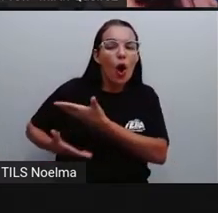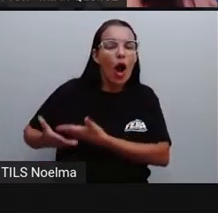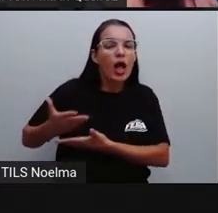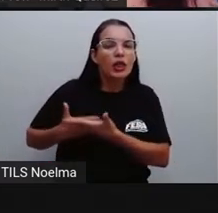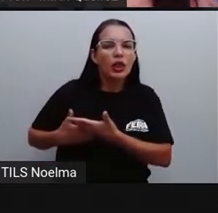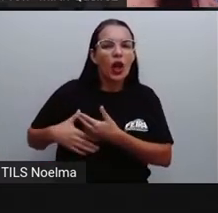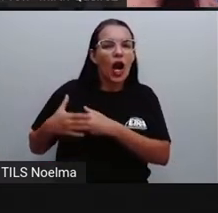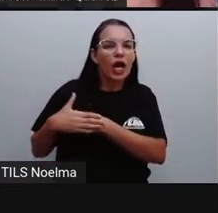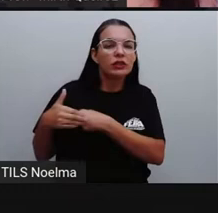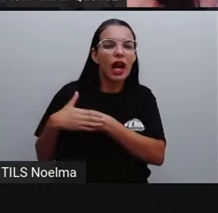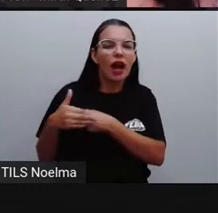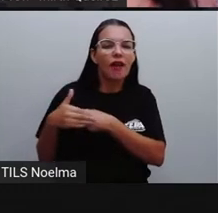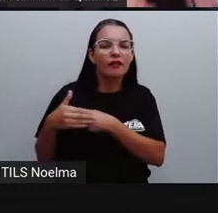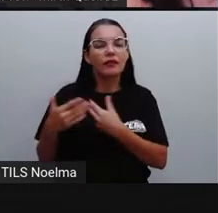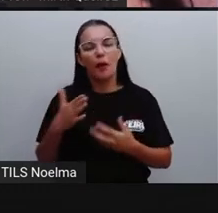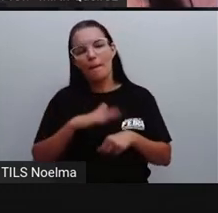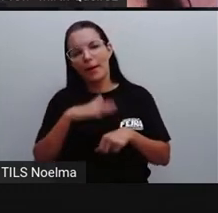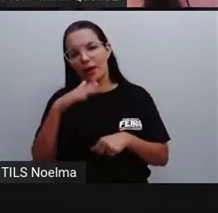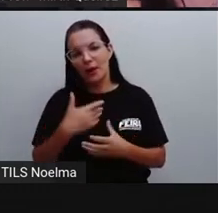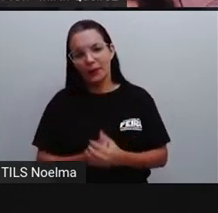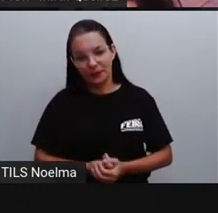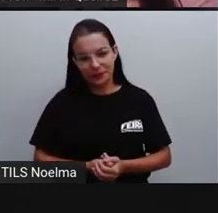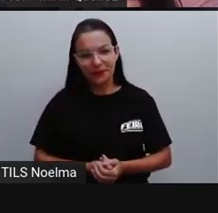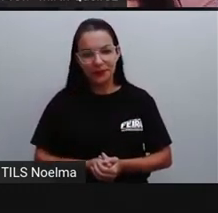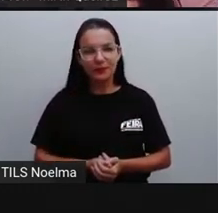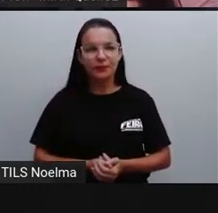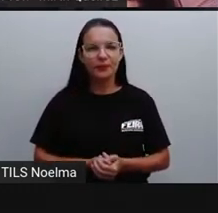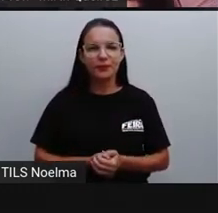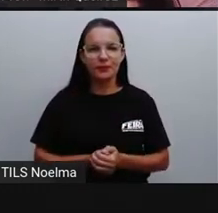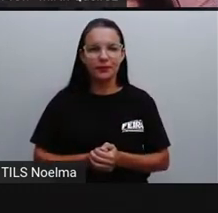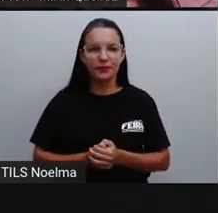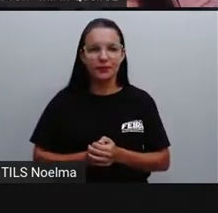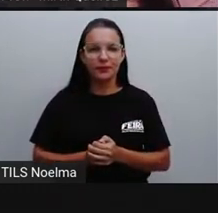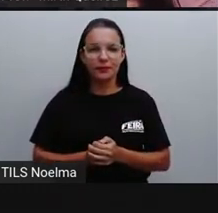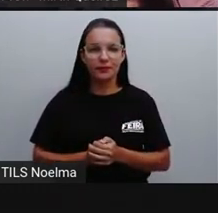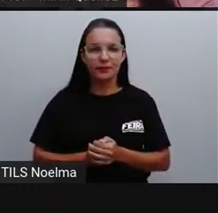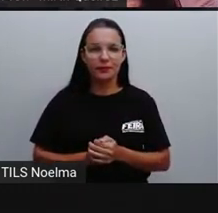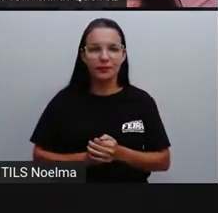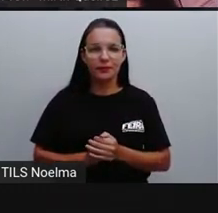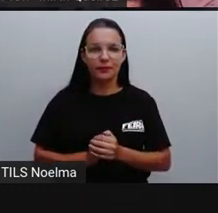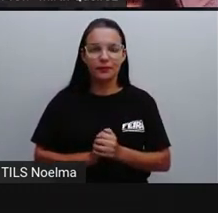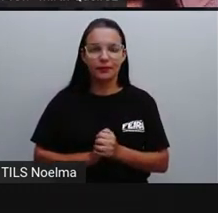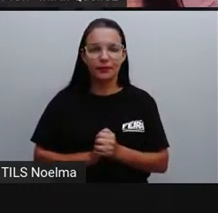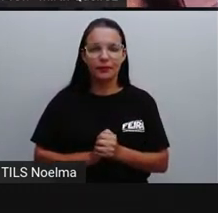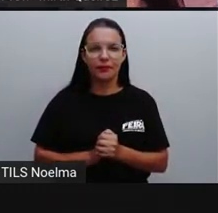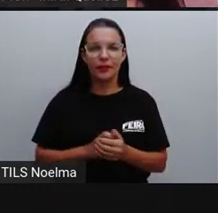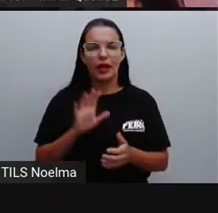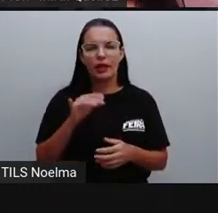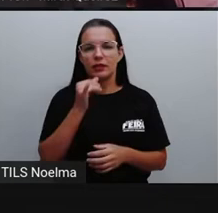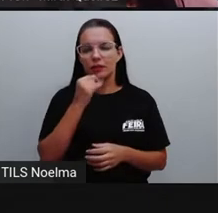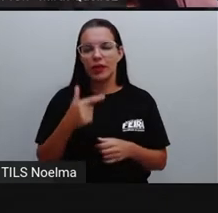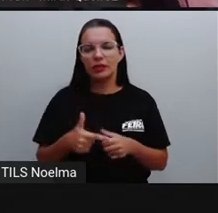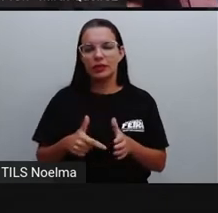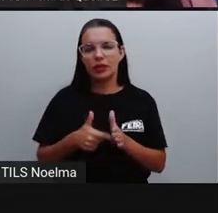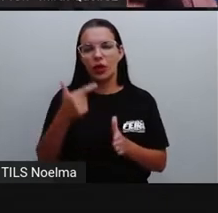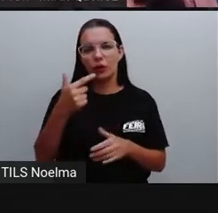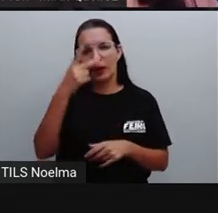A gente sempre vai se referir a ele na segunda pessoa do discurso, né? É tu, você.